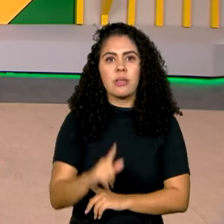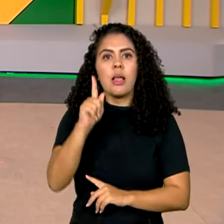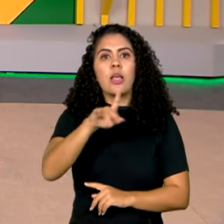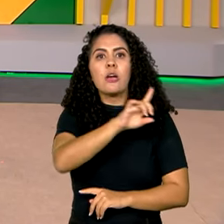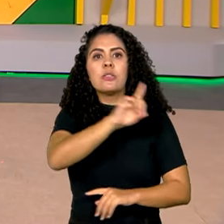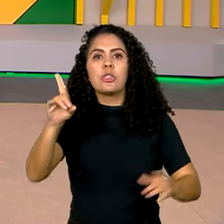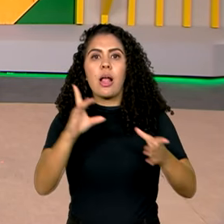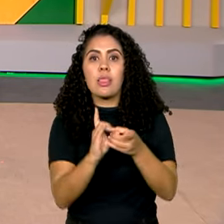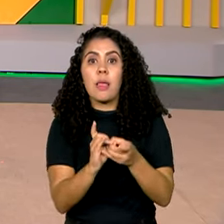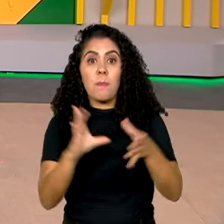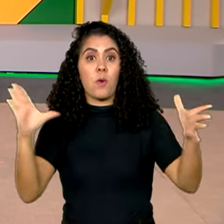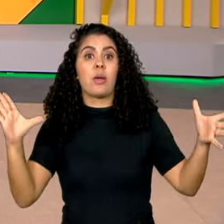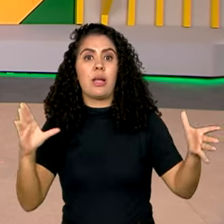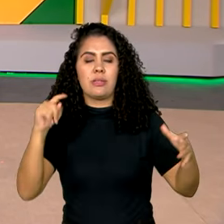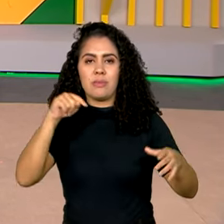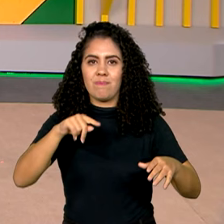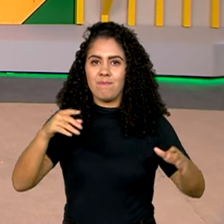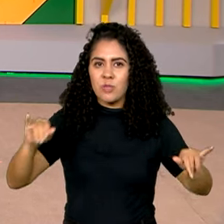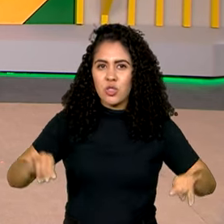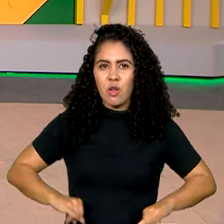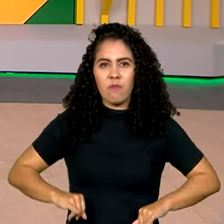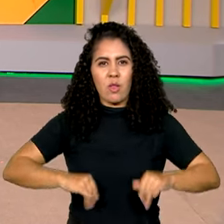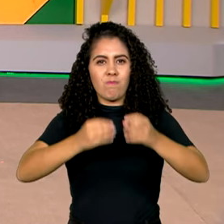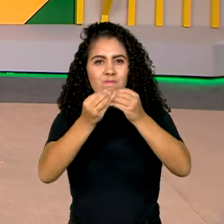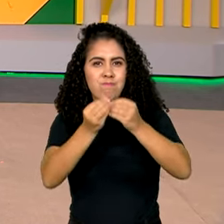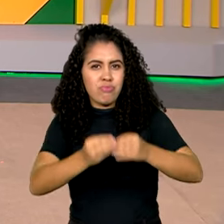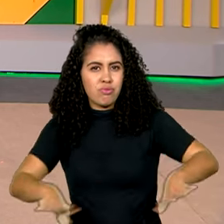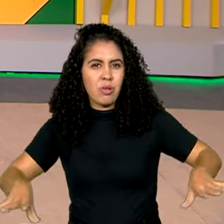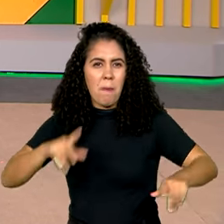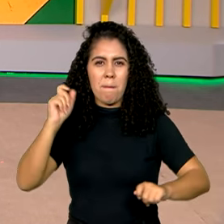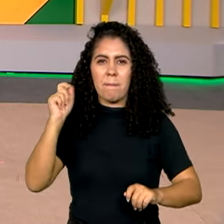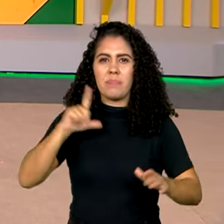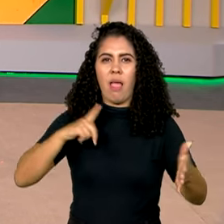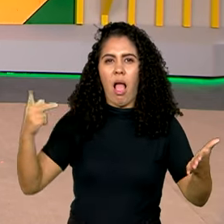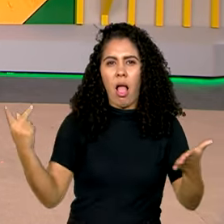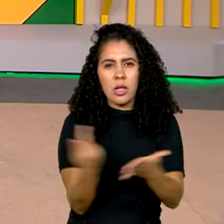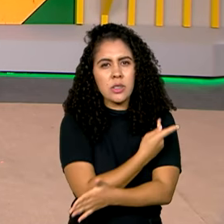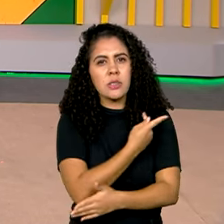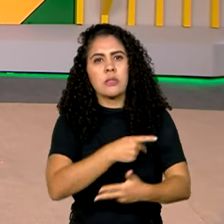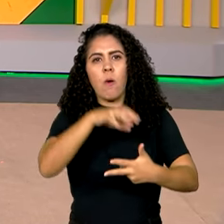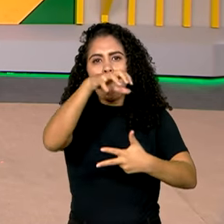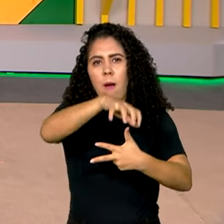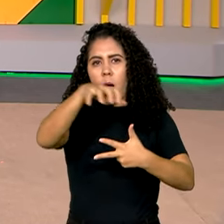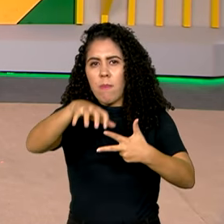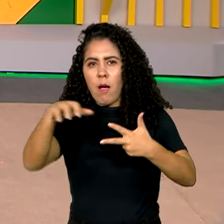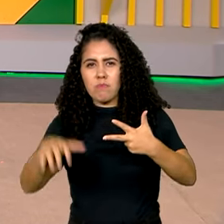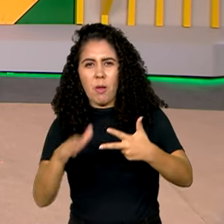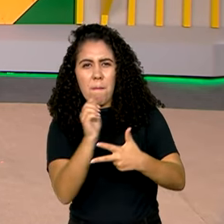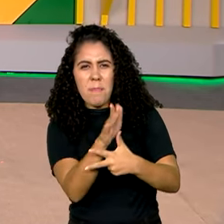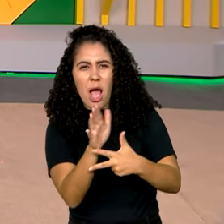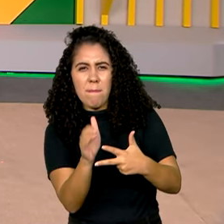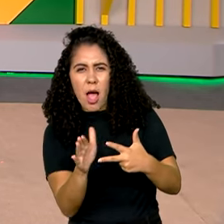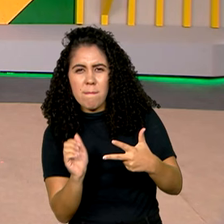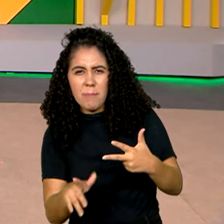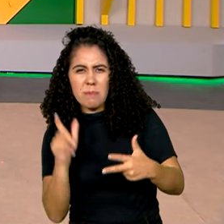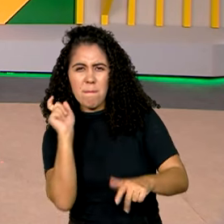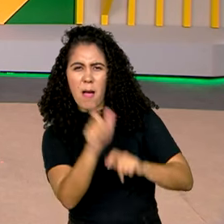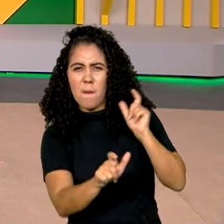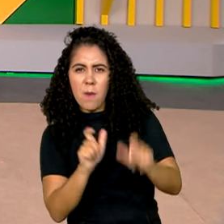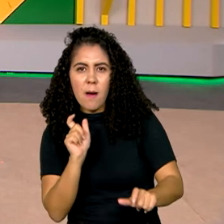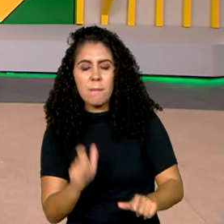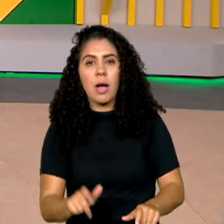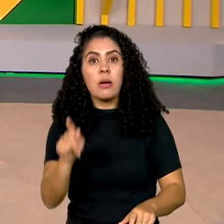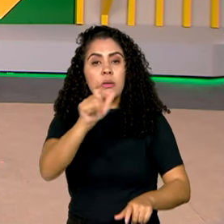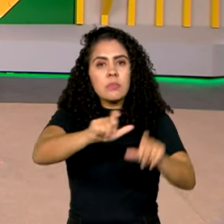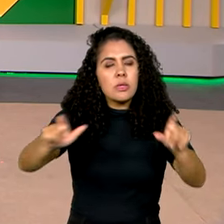democracia no país sofreu um dos maiores ataques desde a redemocratização. Para que as pessoas tenham plena